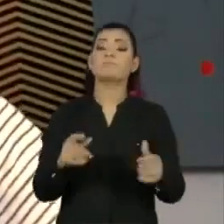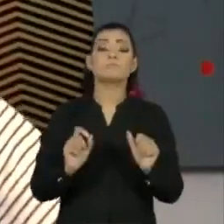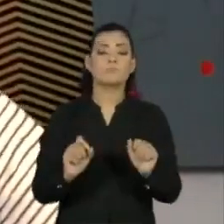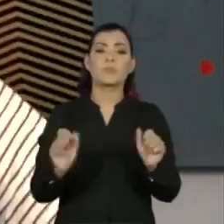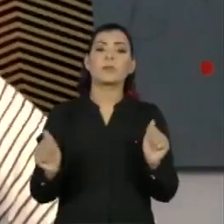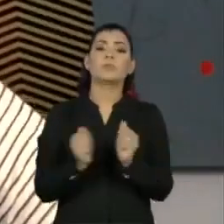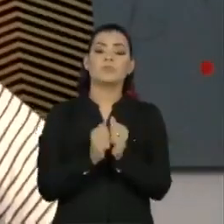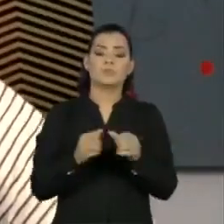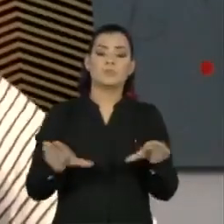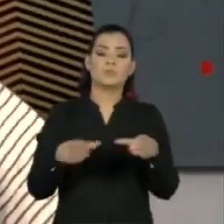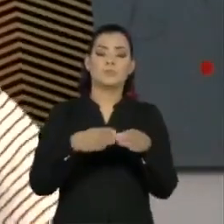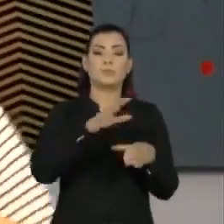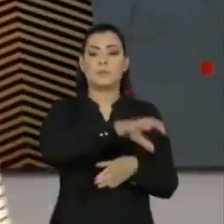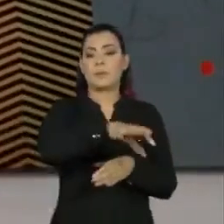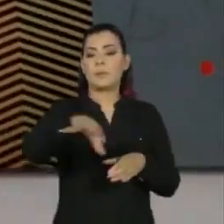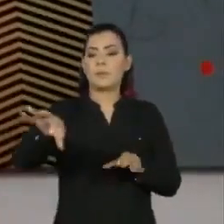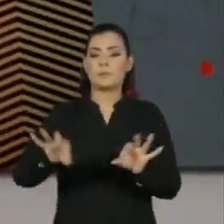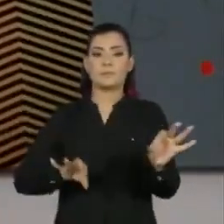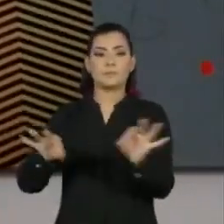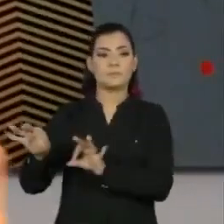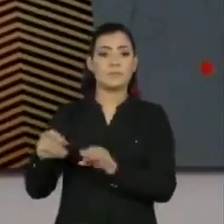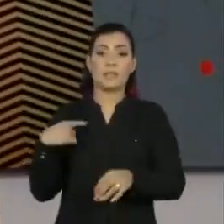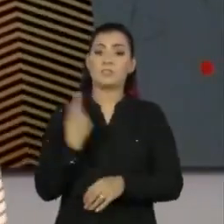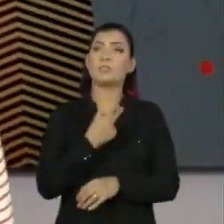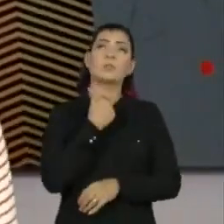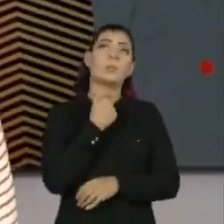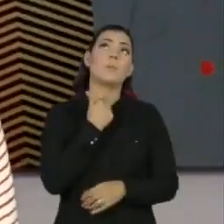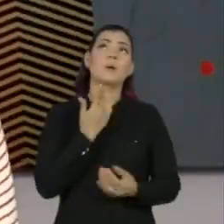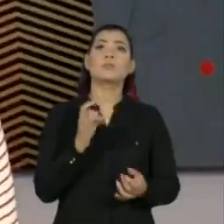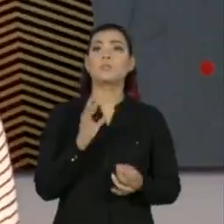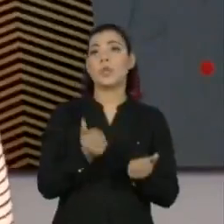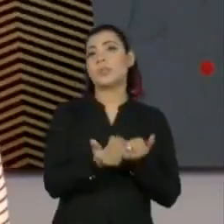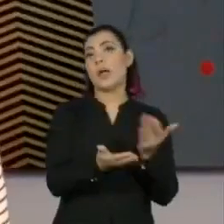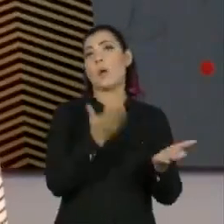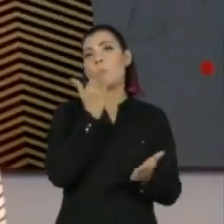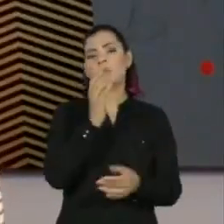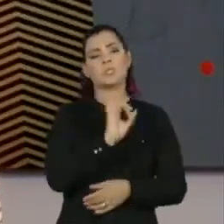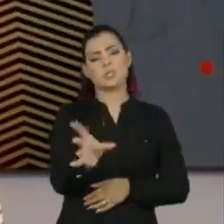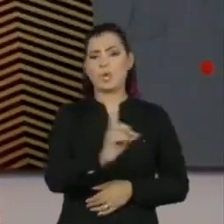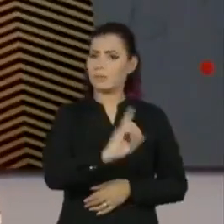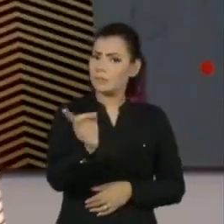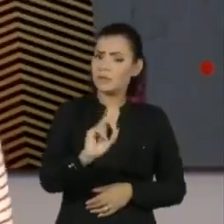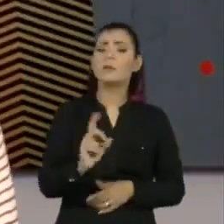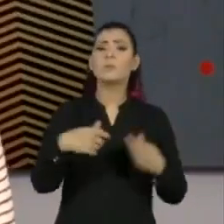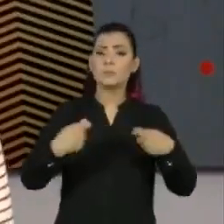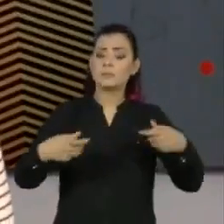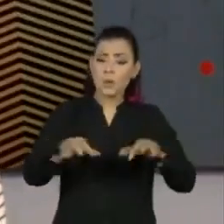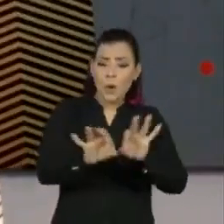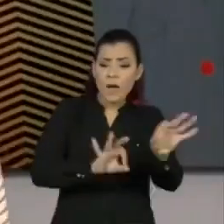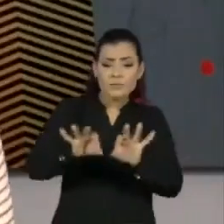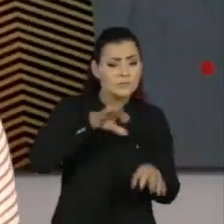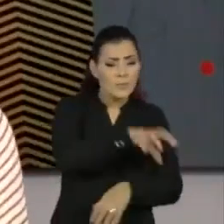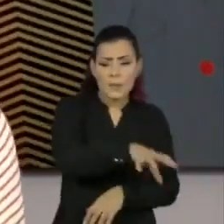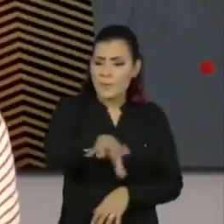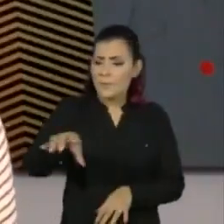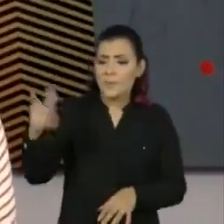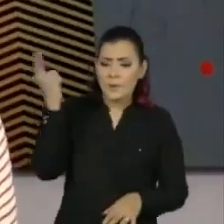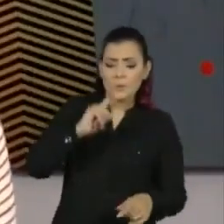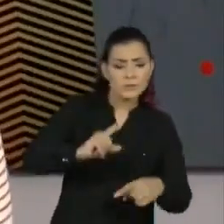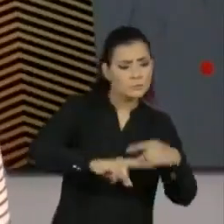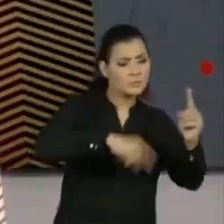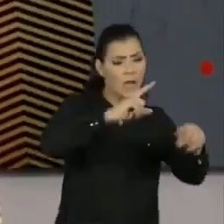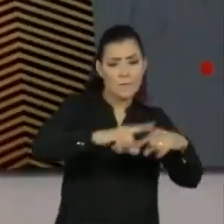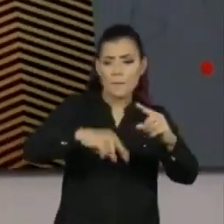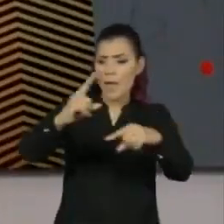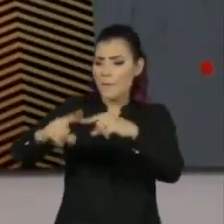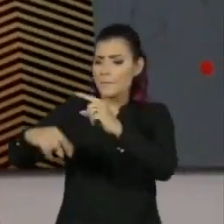a organização do território. Então, gente não pode só dar comida, a gente precisa também organizar esse território para que isso gere uma